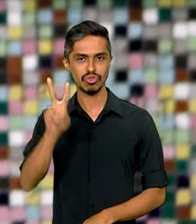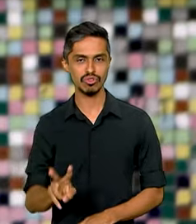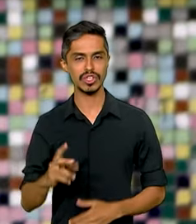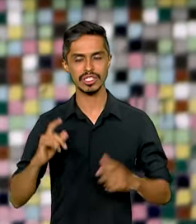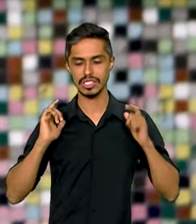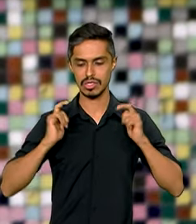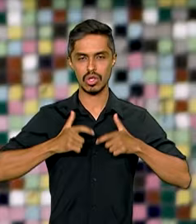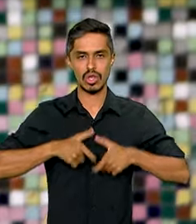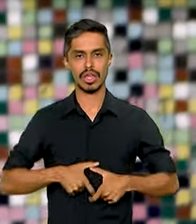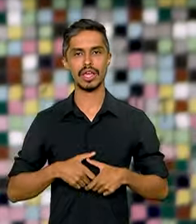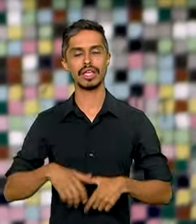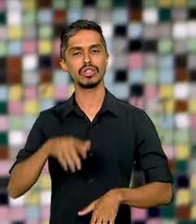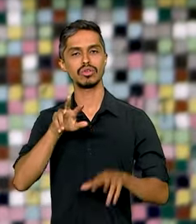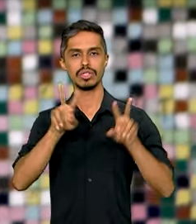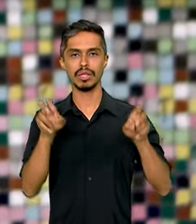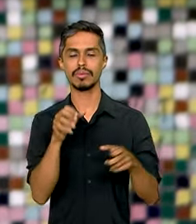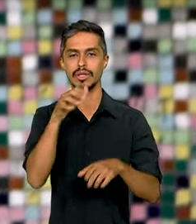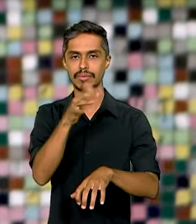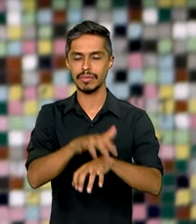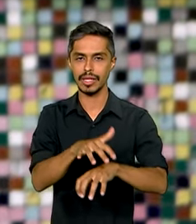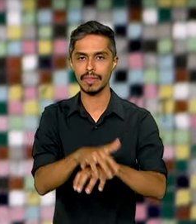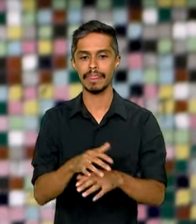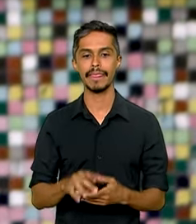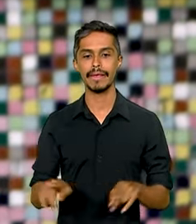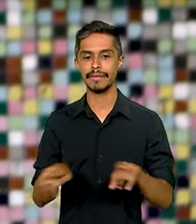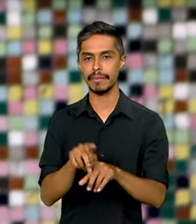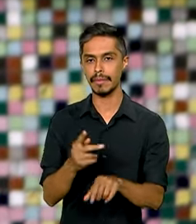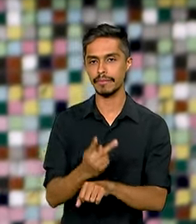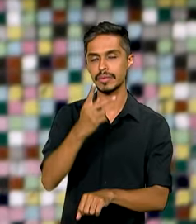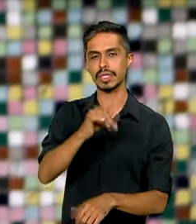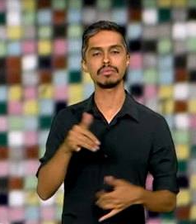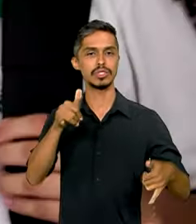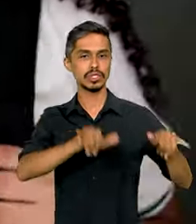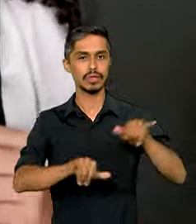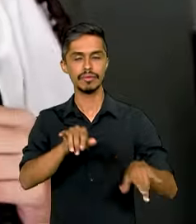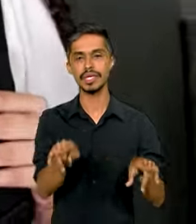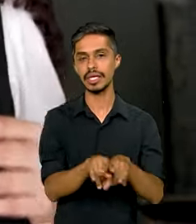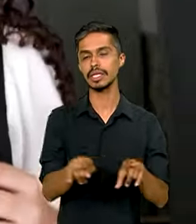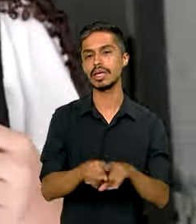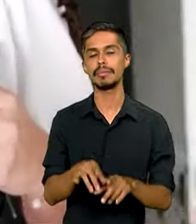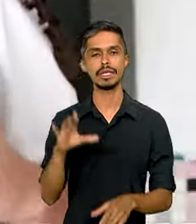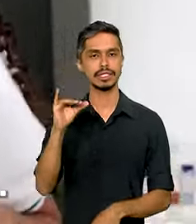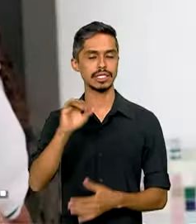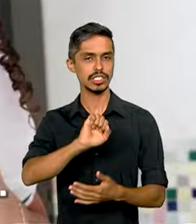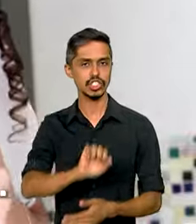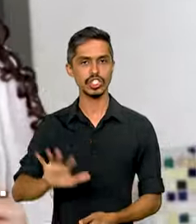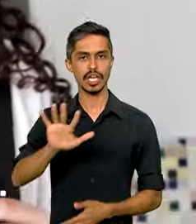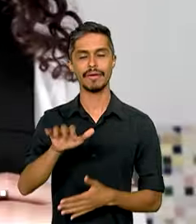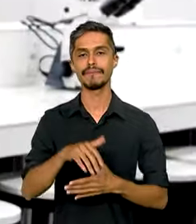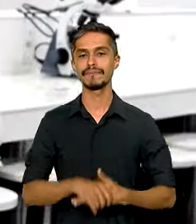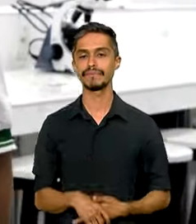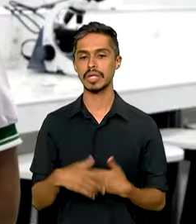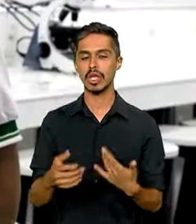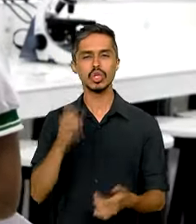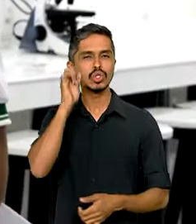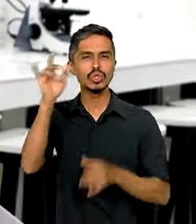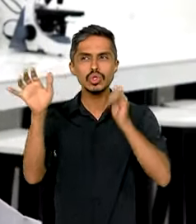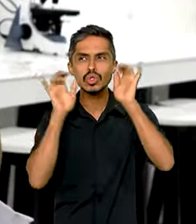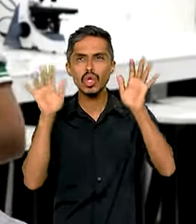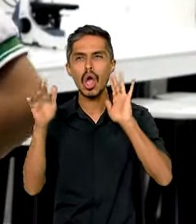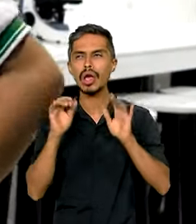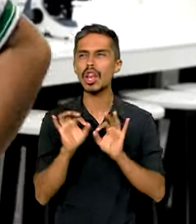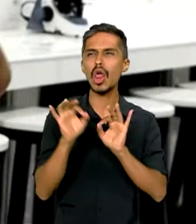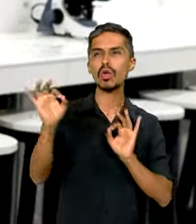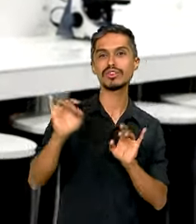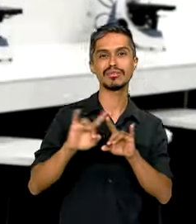matemática. A jovem também foi premiada em Olimpíadas de Química e de Ciências. E um sonho que parecia distante,